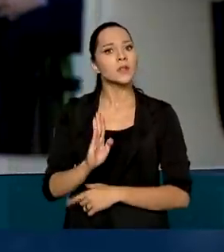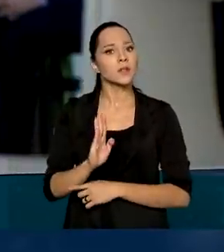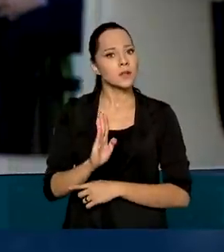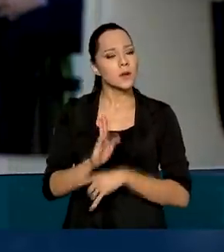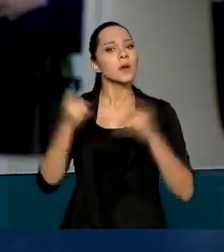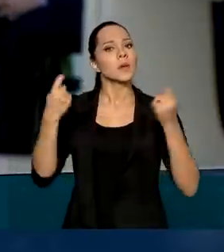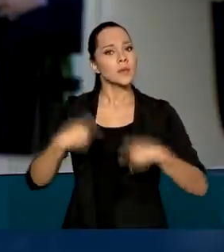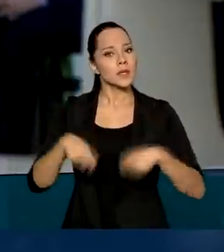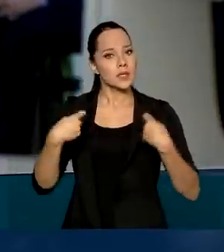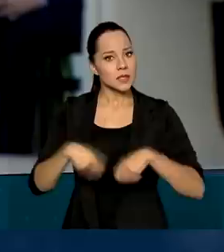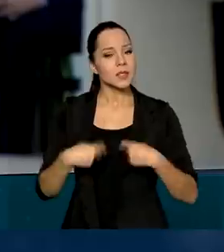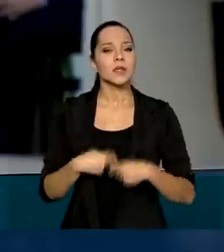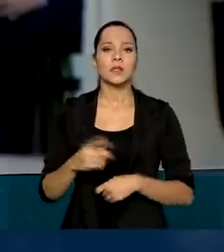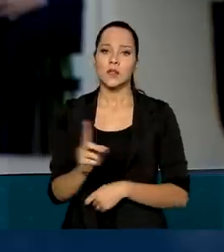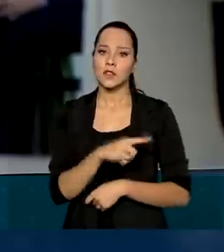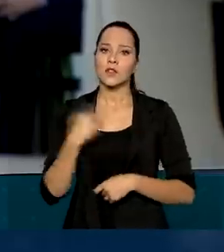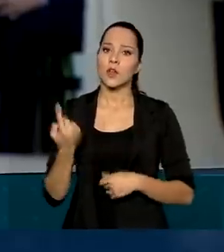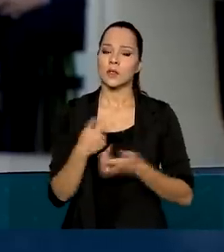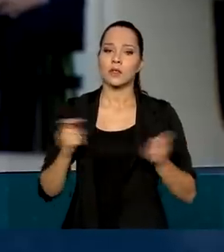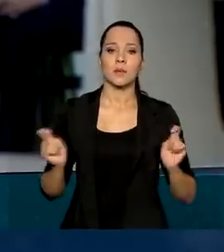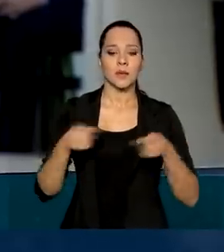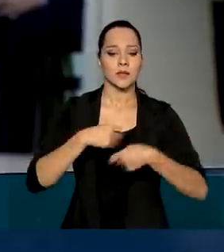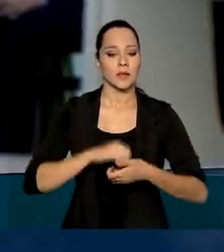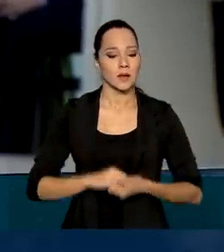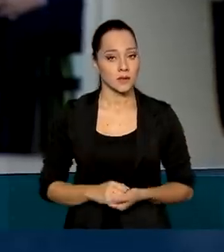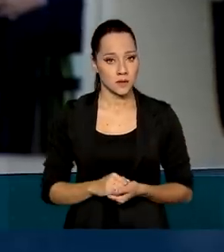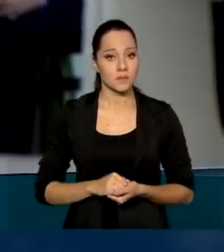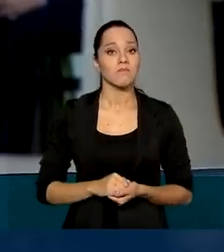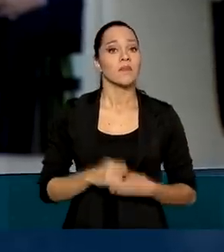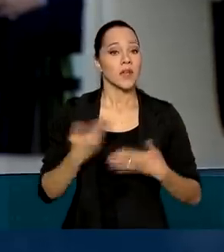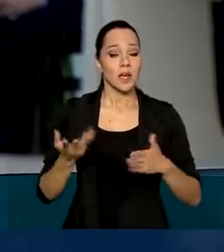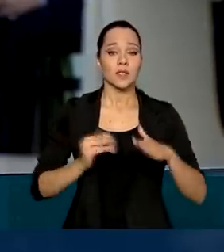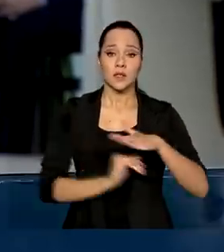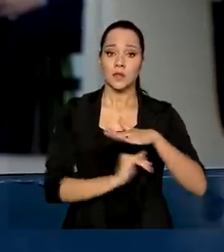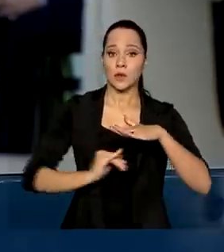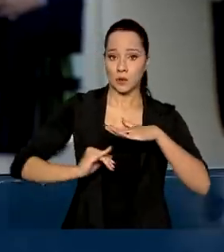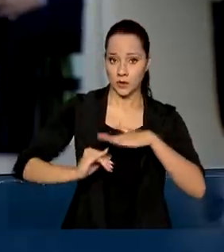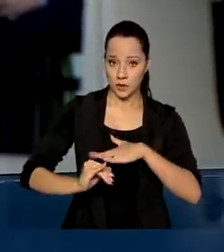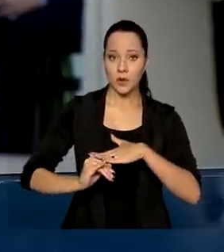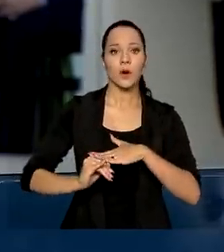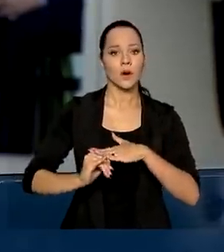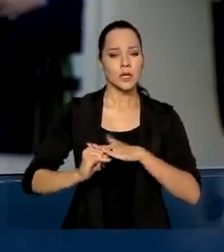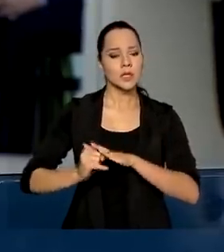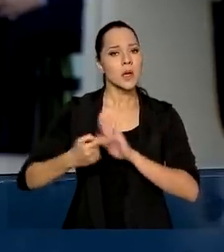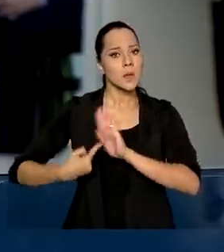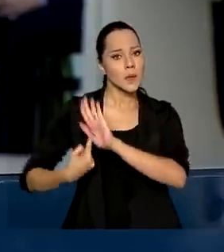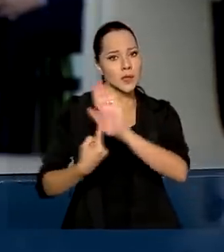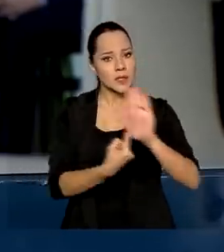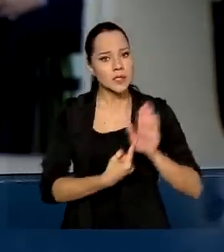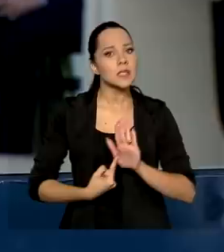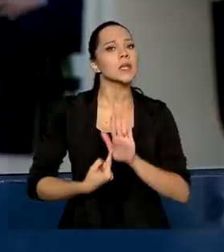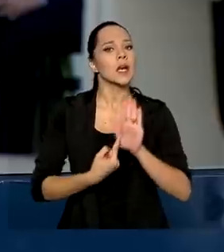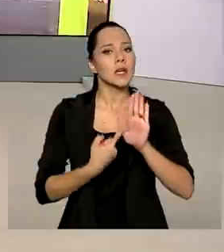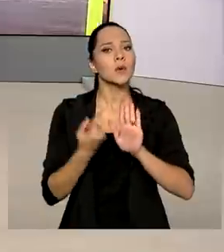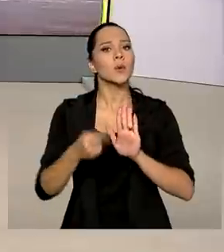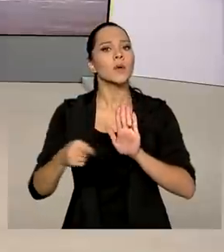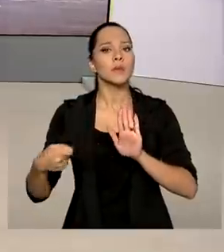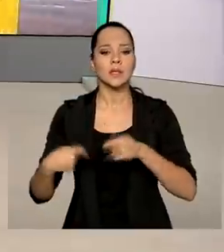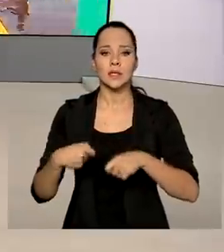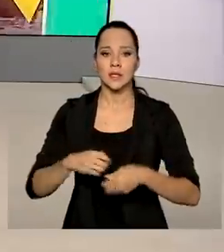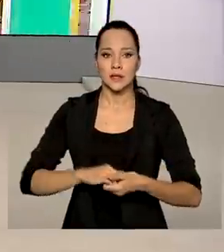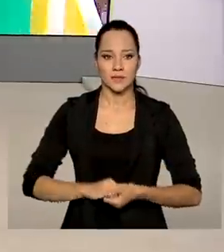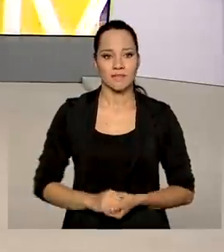necessitar de nossas capacidades e as instituições apresentarem suas demandas.